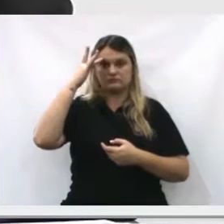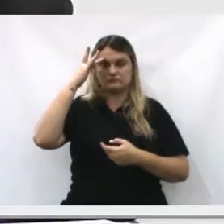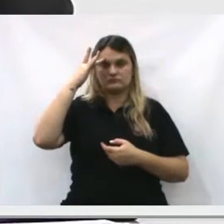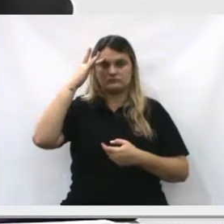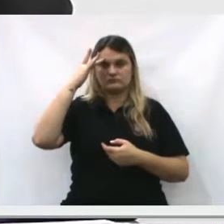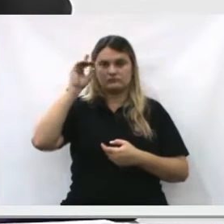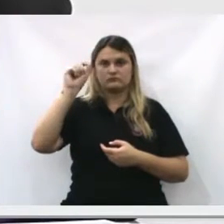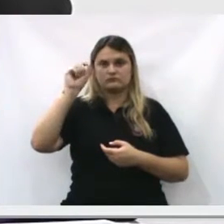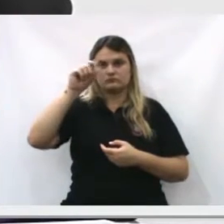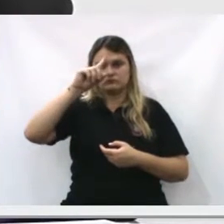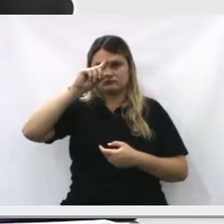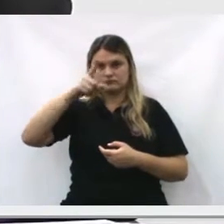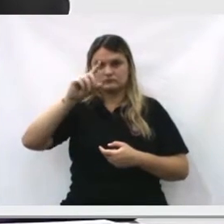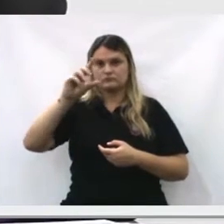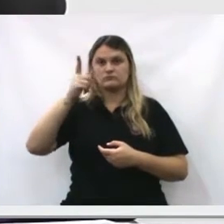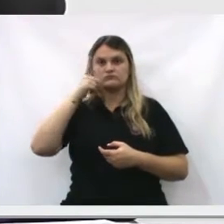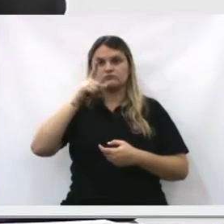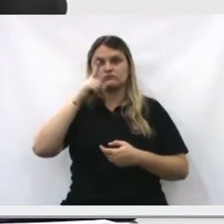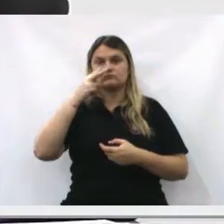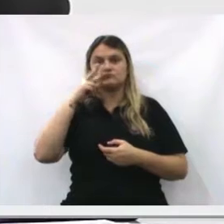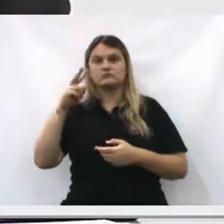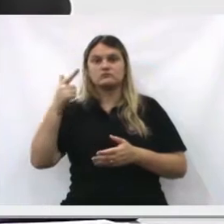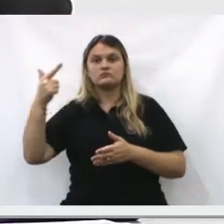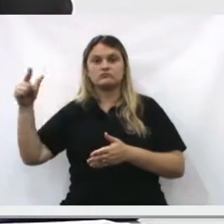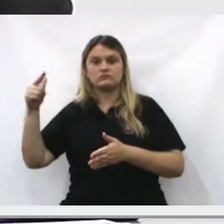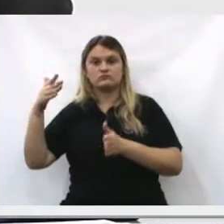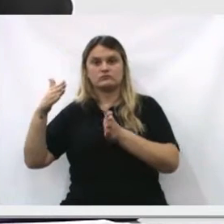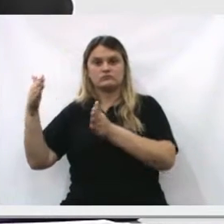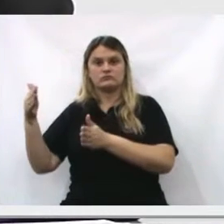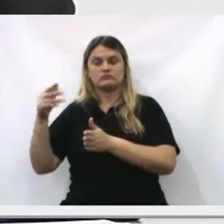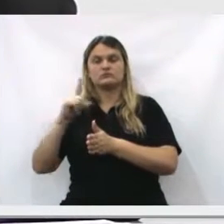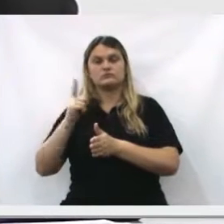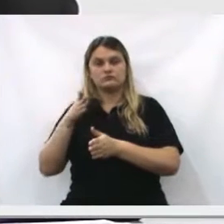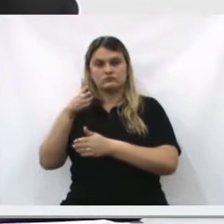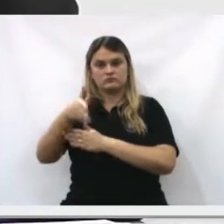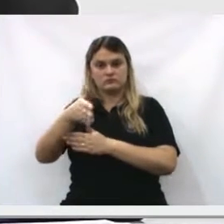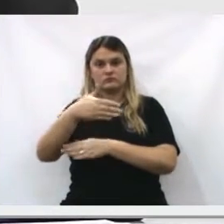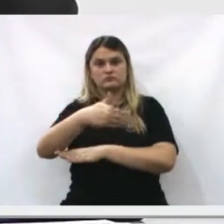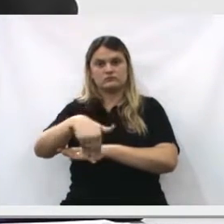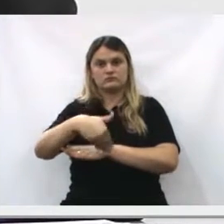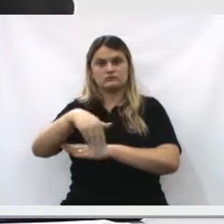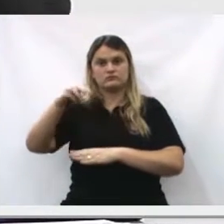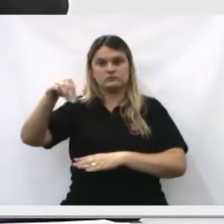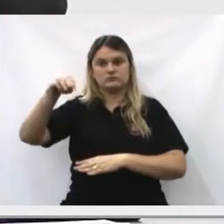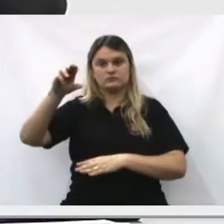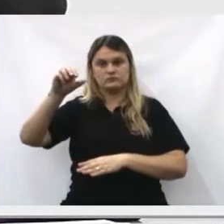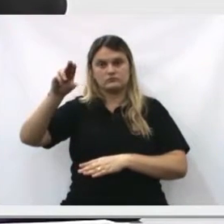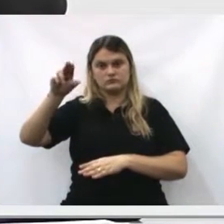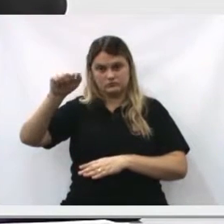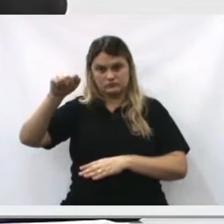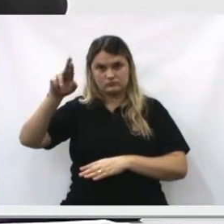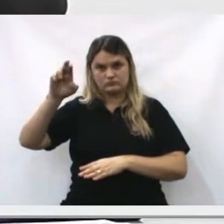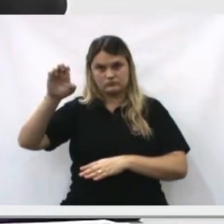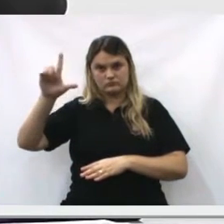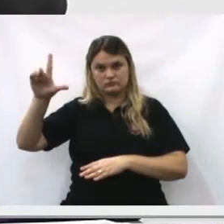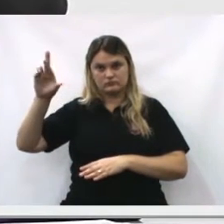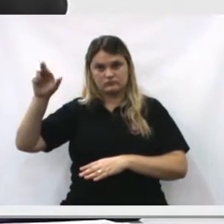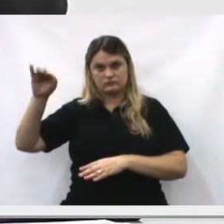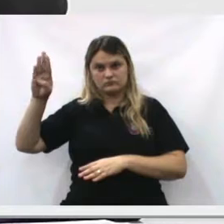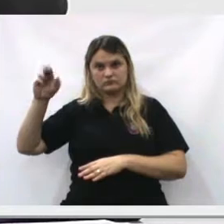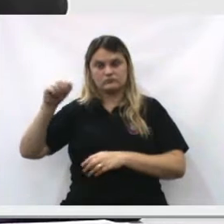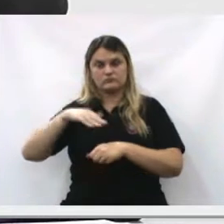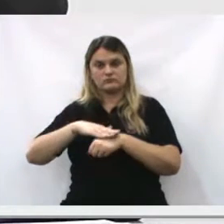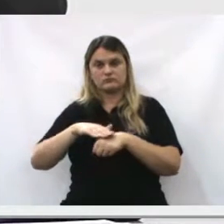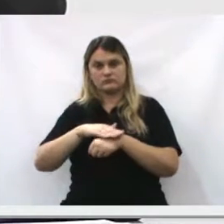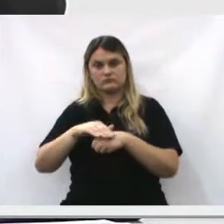aquela pessoa que não consegue ver do lado. Estive na Manoel Ribas, essa semana, conversando